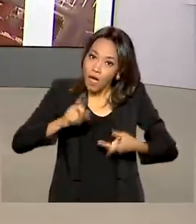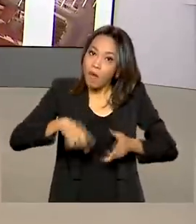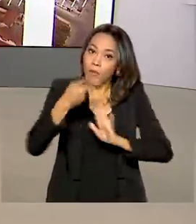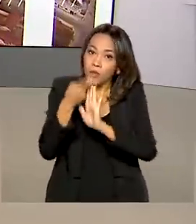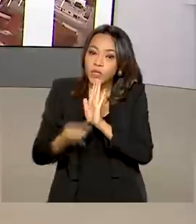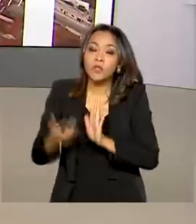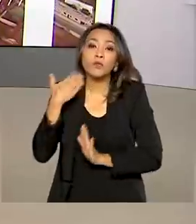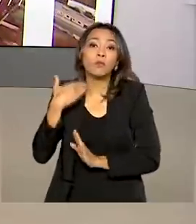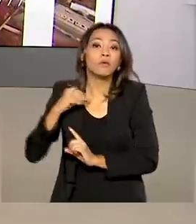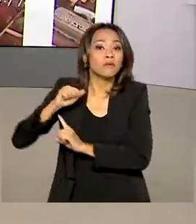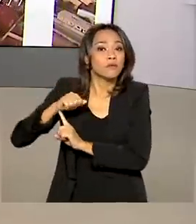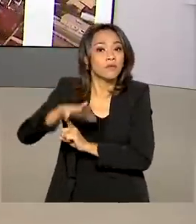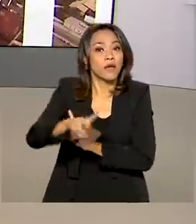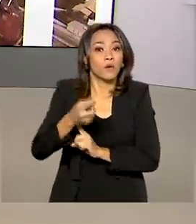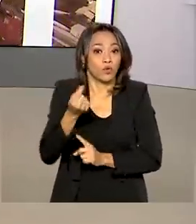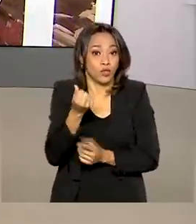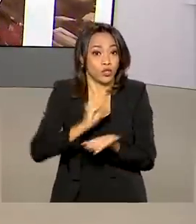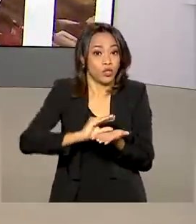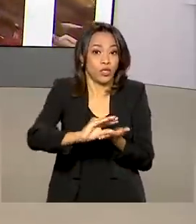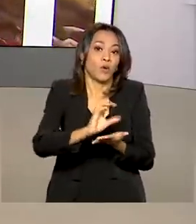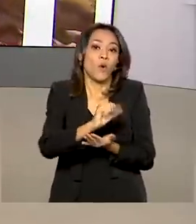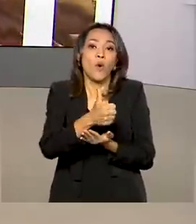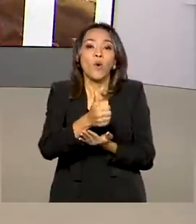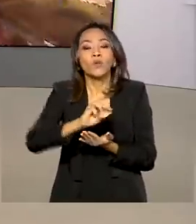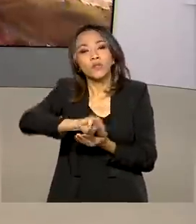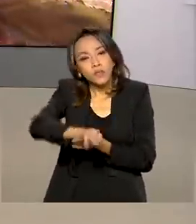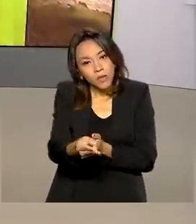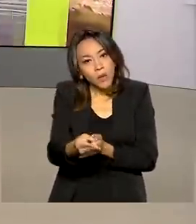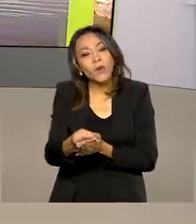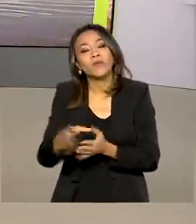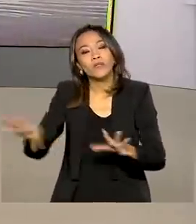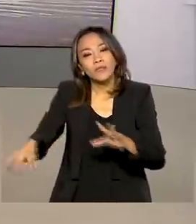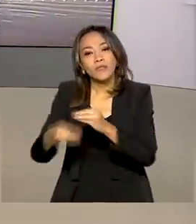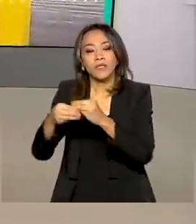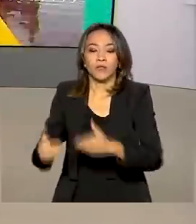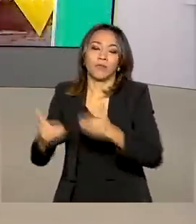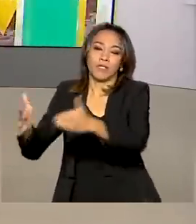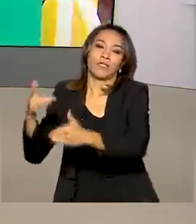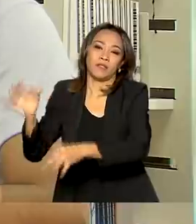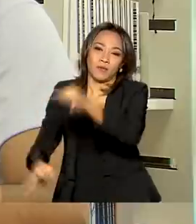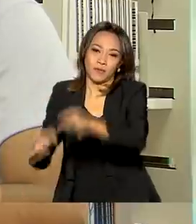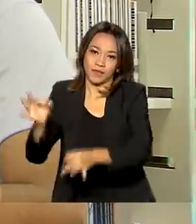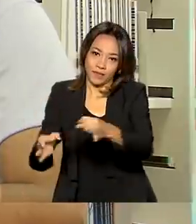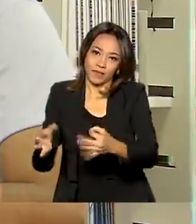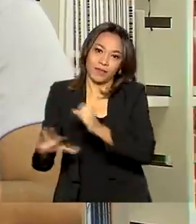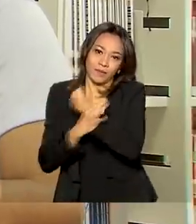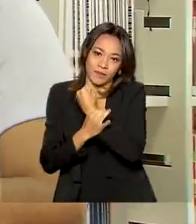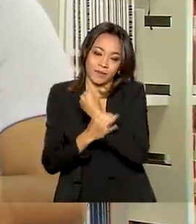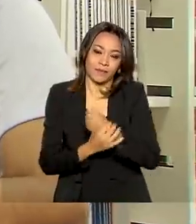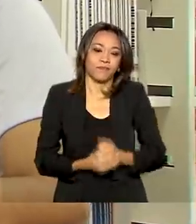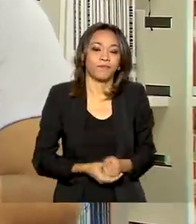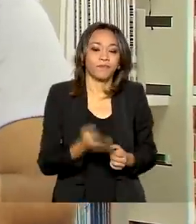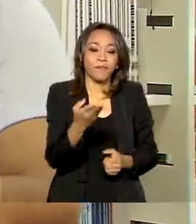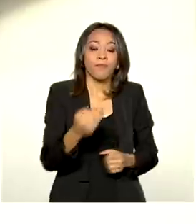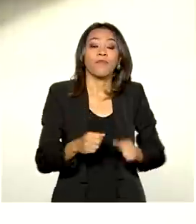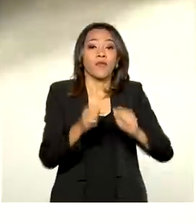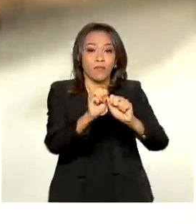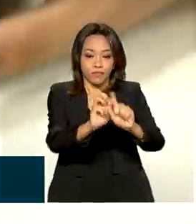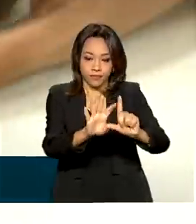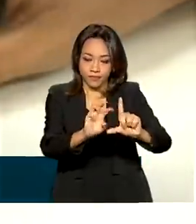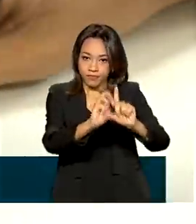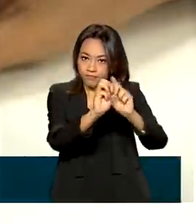Central, tem investimento de 11 milhões de reais do Ministério da Justiça e Segurança Pública. Com a plataforma